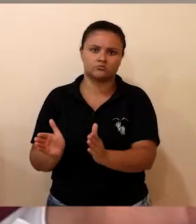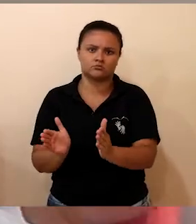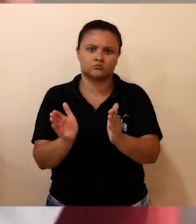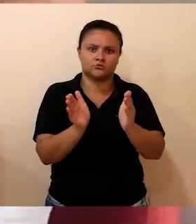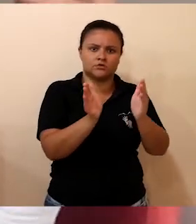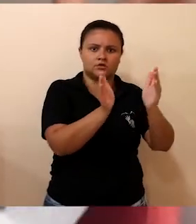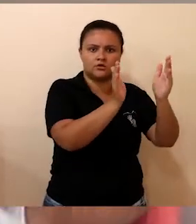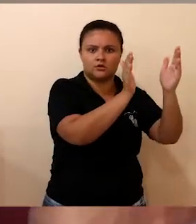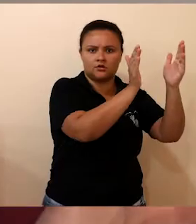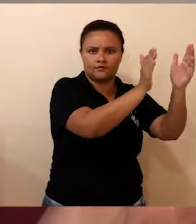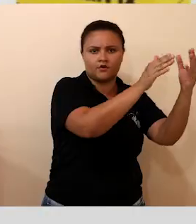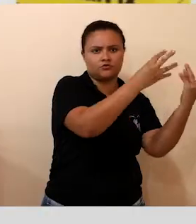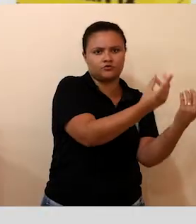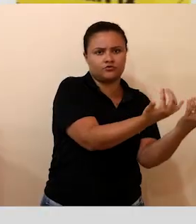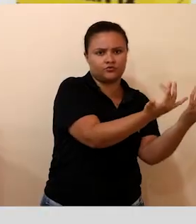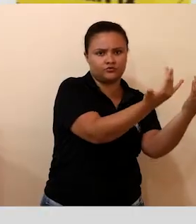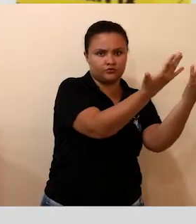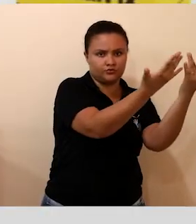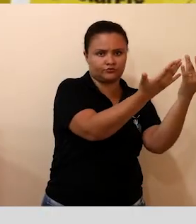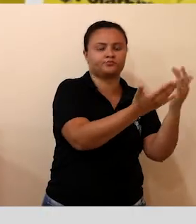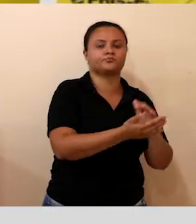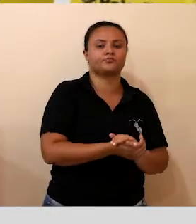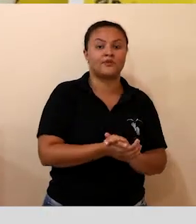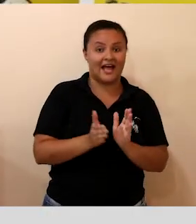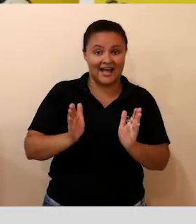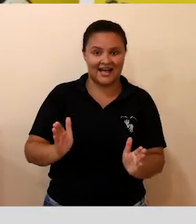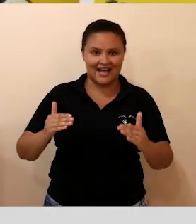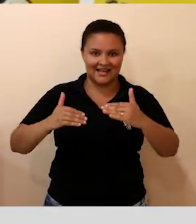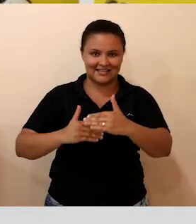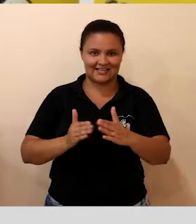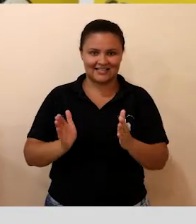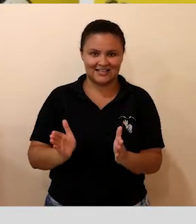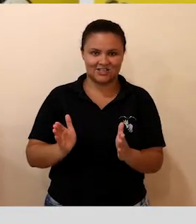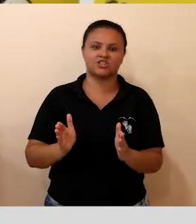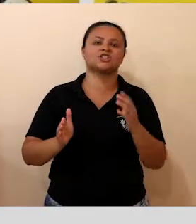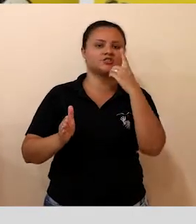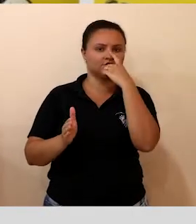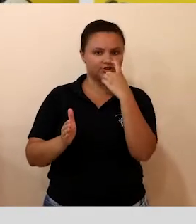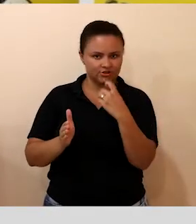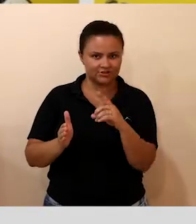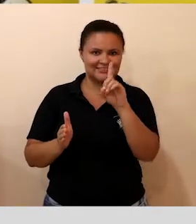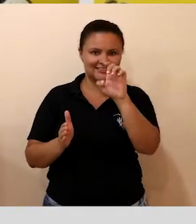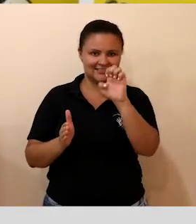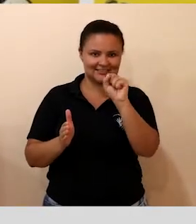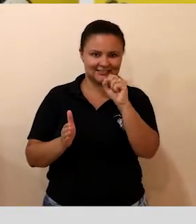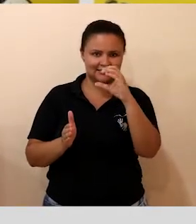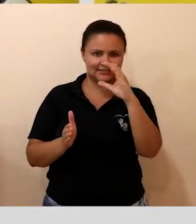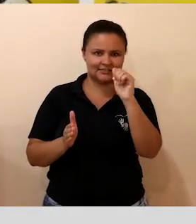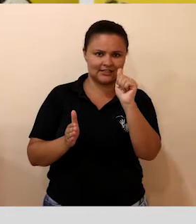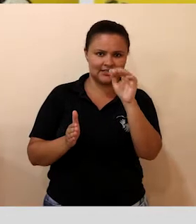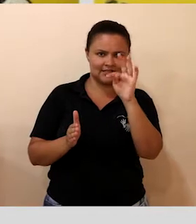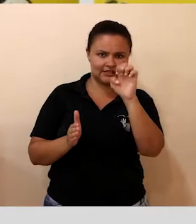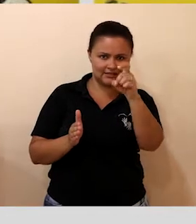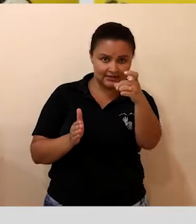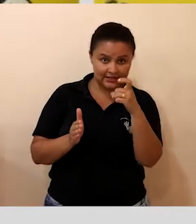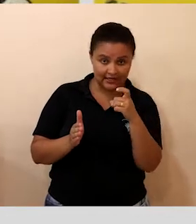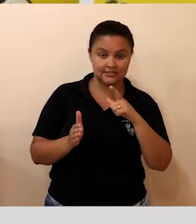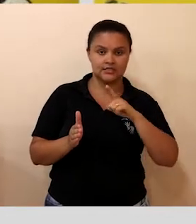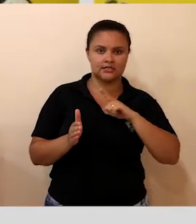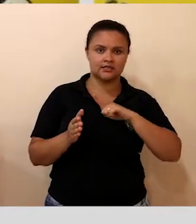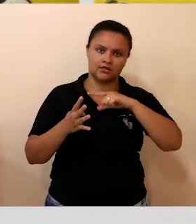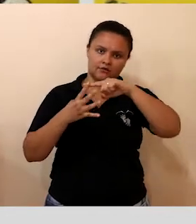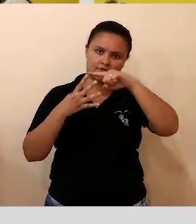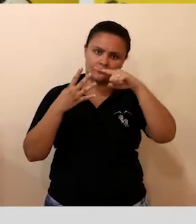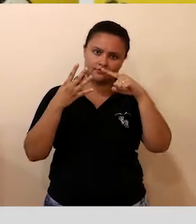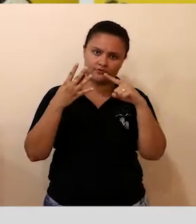lugares para incinerar. Essas caixinhas são chamadas de descartex e existe uma classificação dos resíduos conforme estabelecido pela